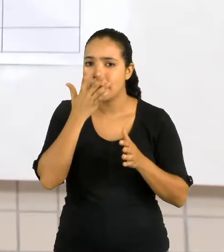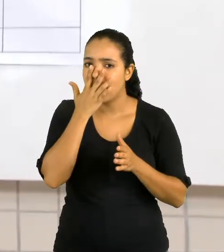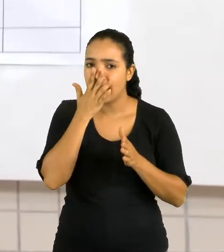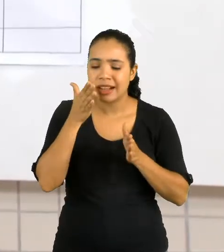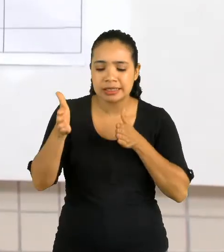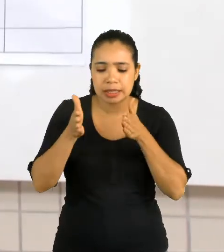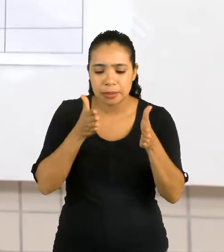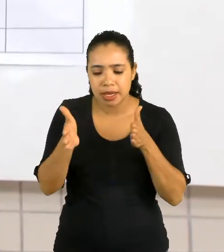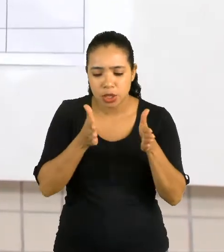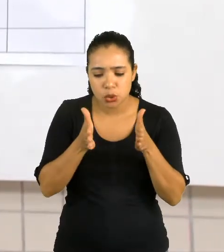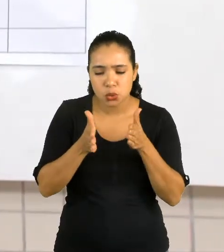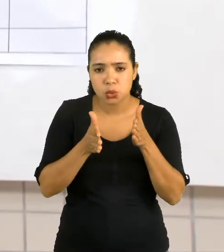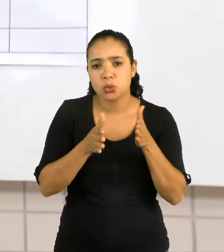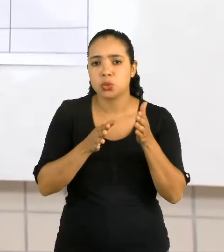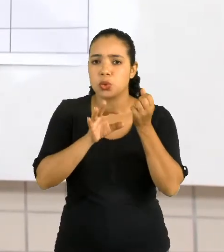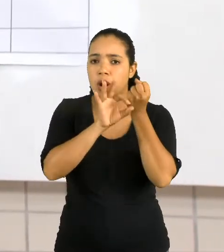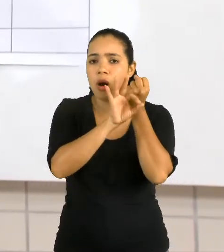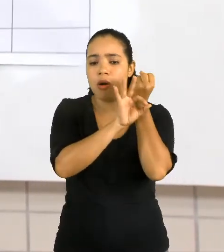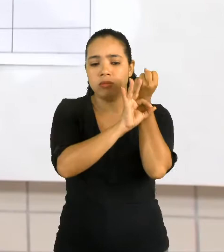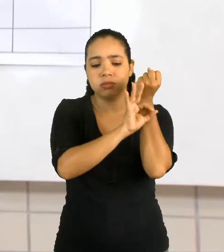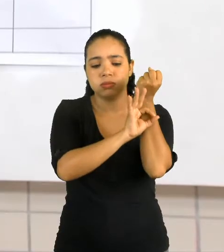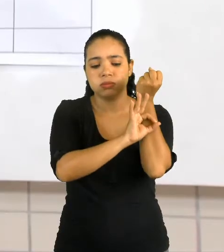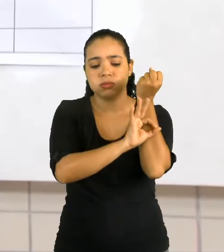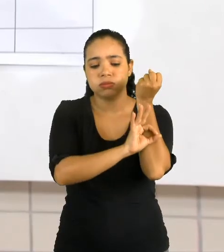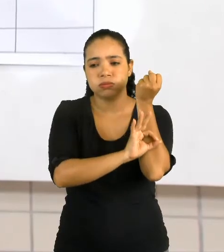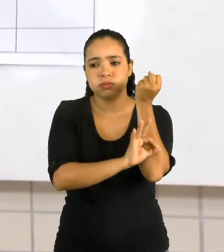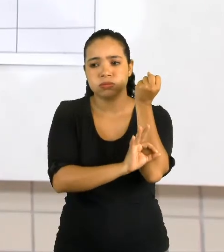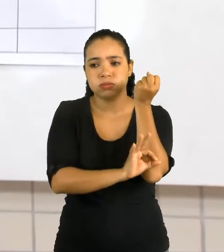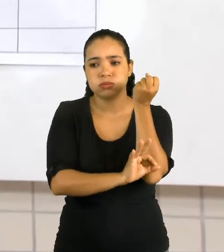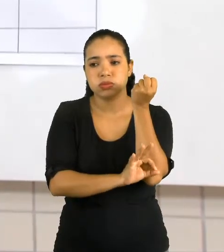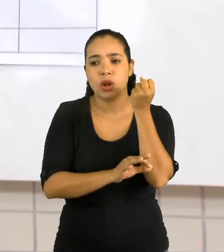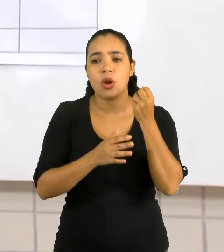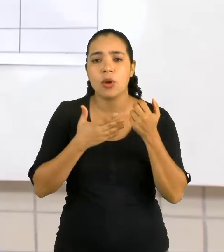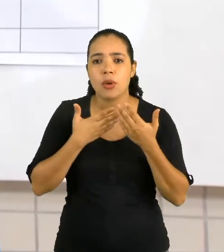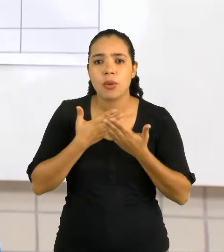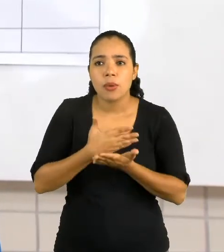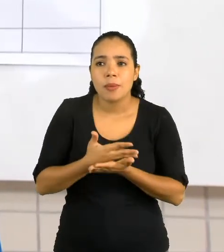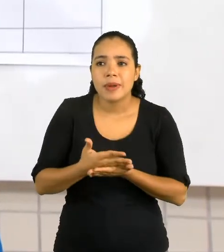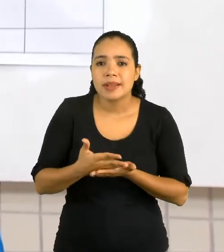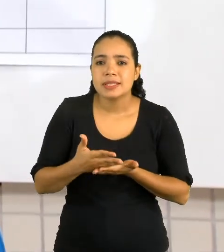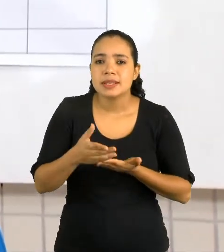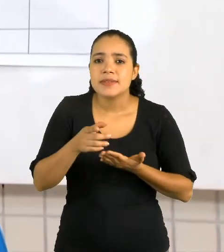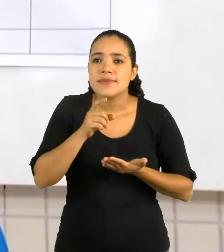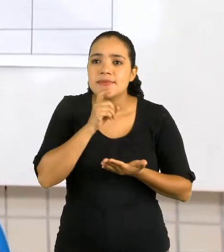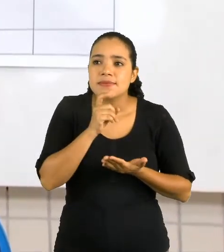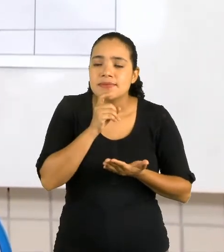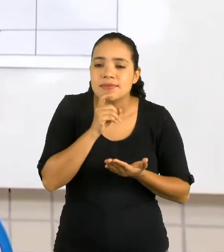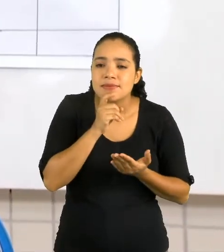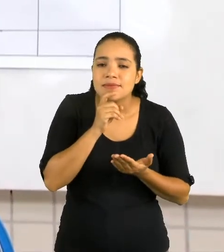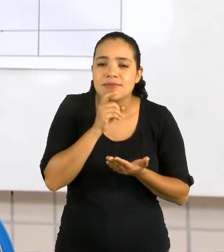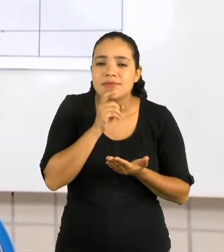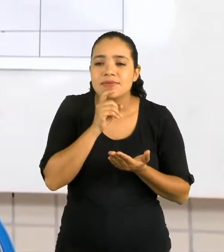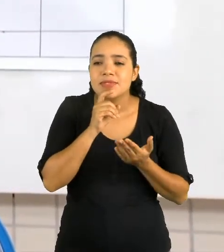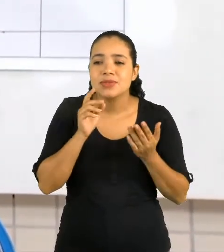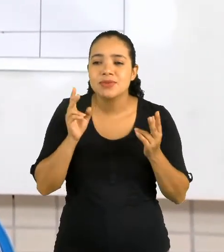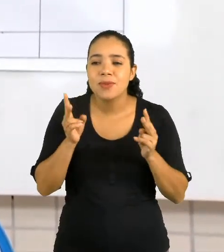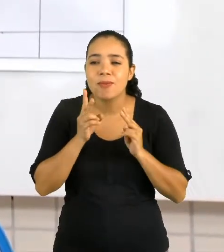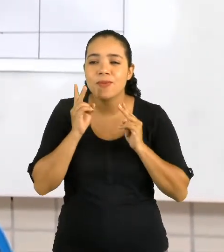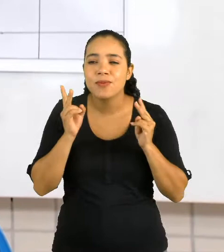mais fresquinha, digamos assim. A temperatura diminui. dia,